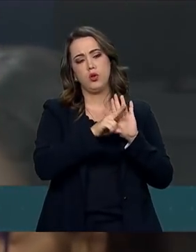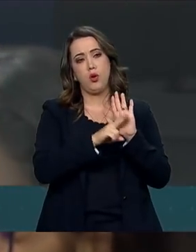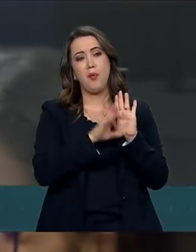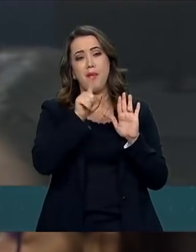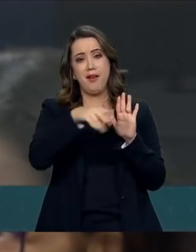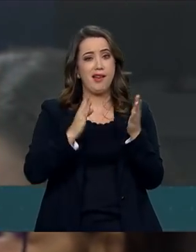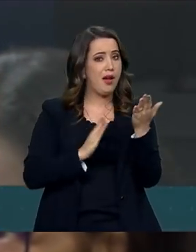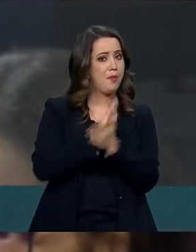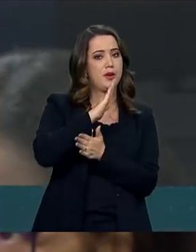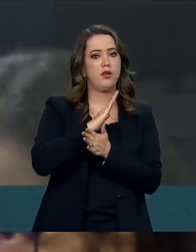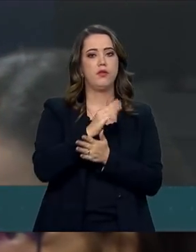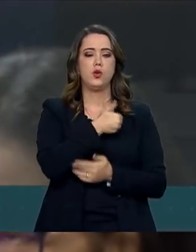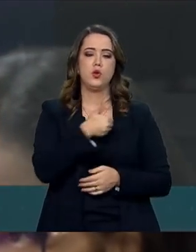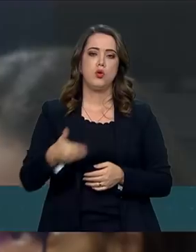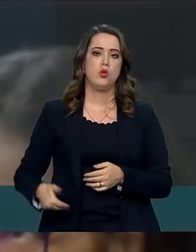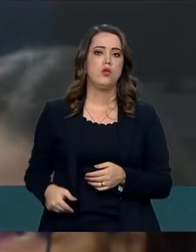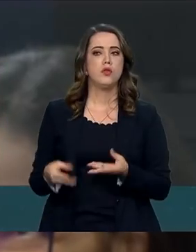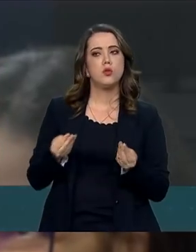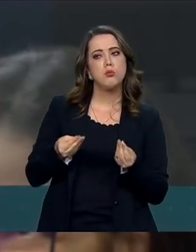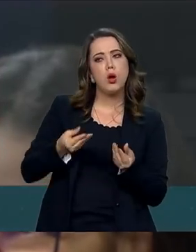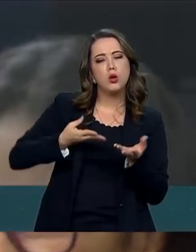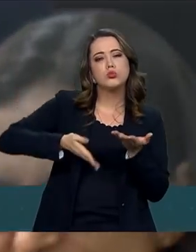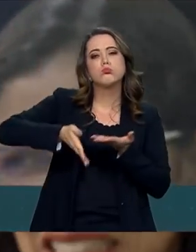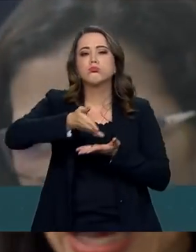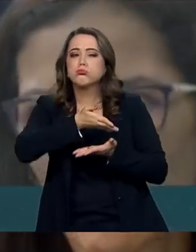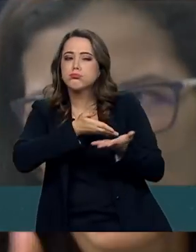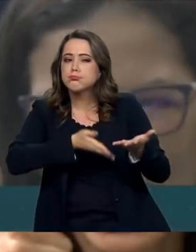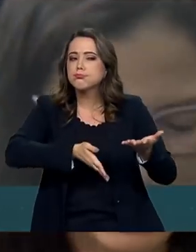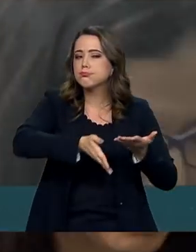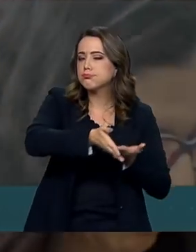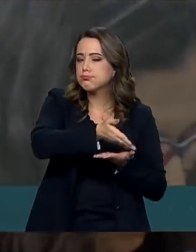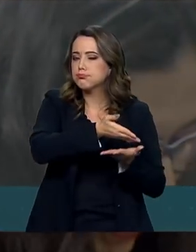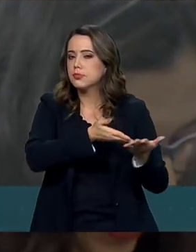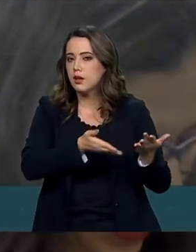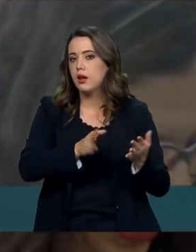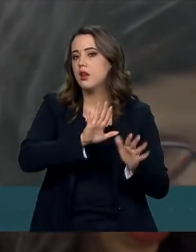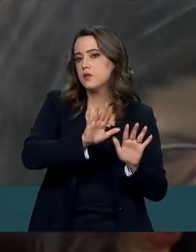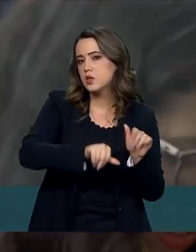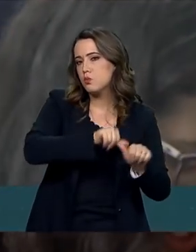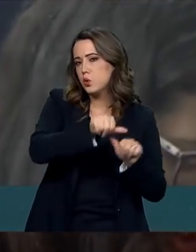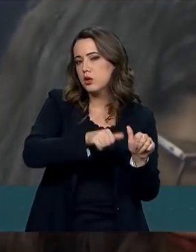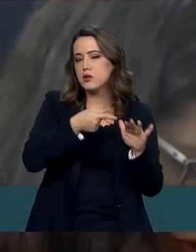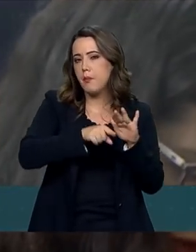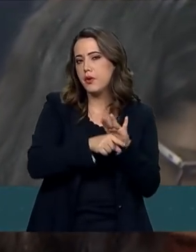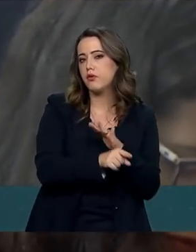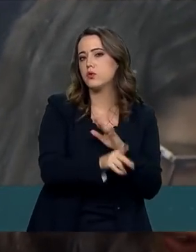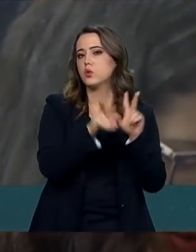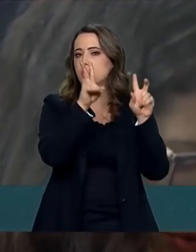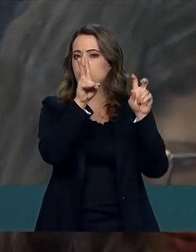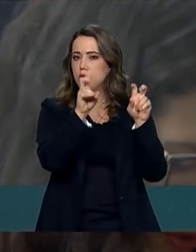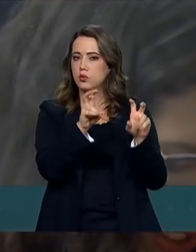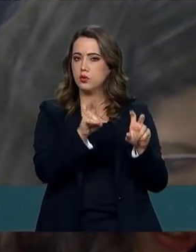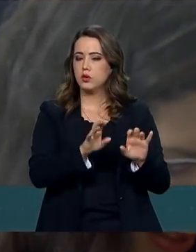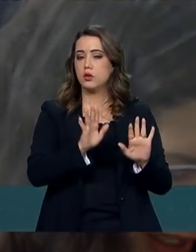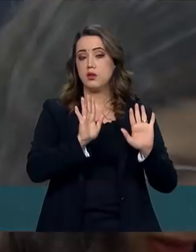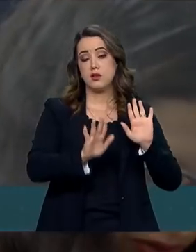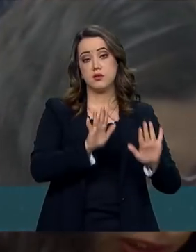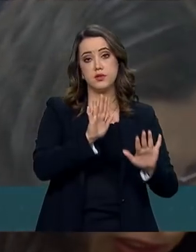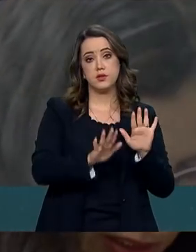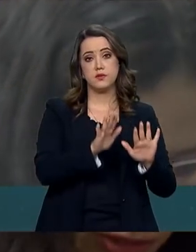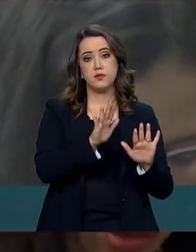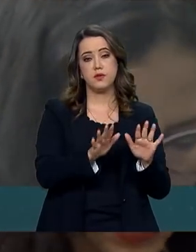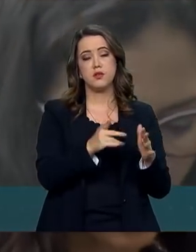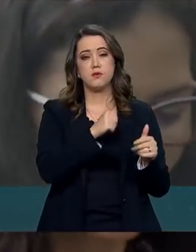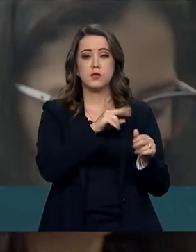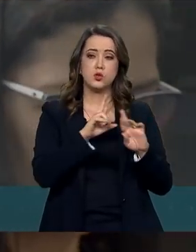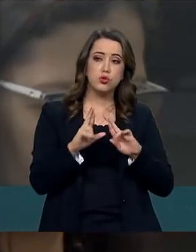estaria aberto à negociação em torno de mudanças mais profundas e um texto, eventualmente, na composição de